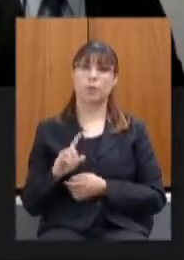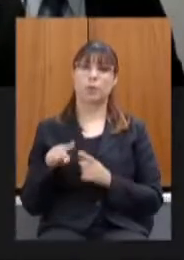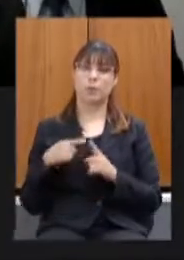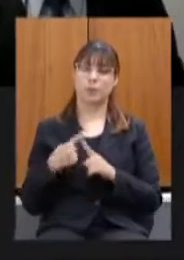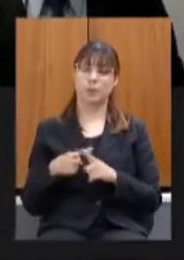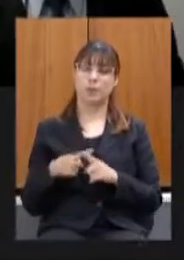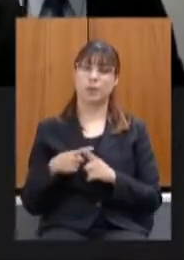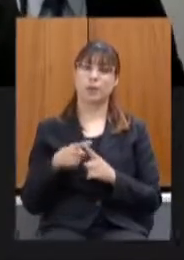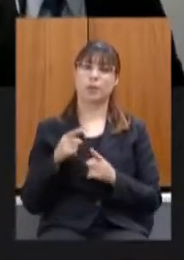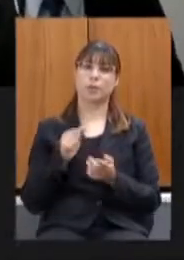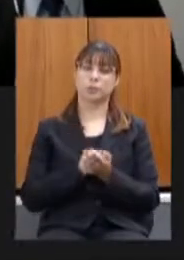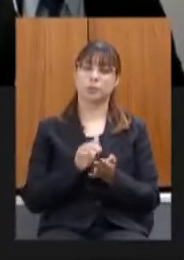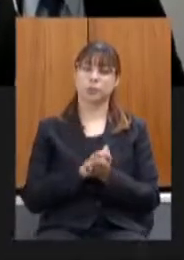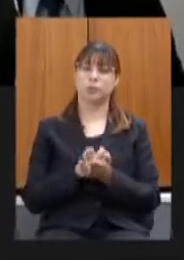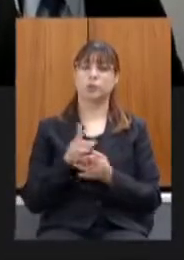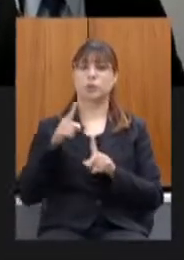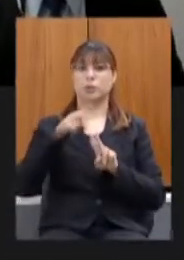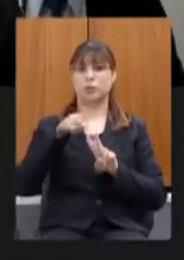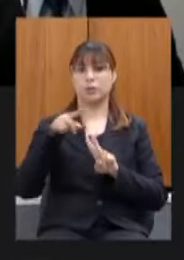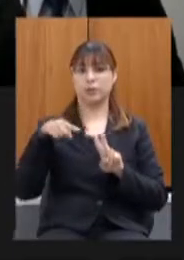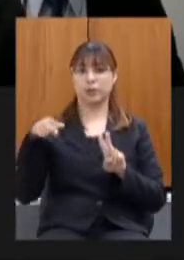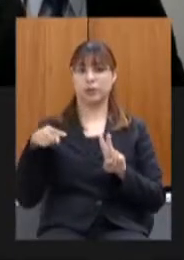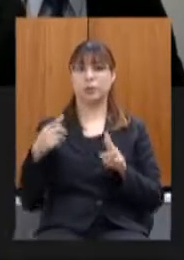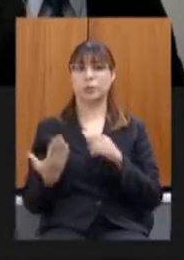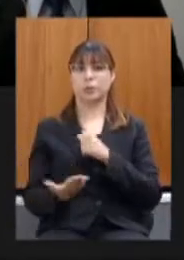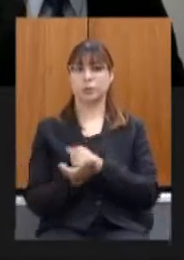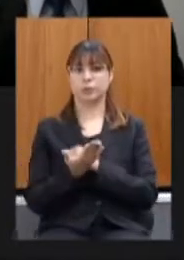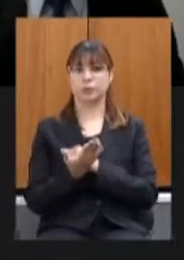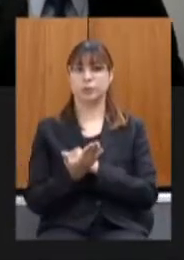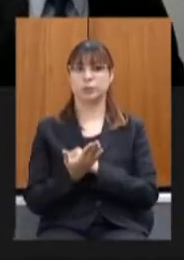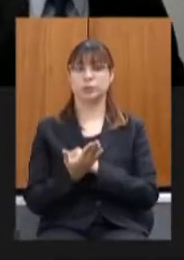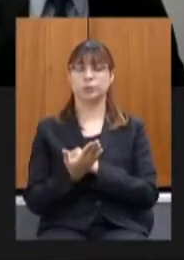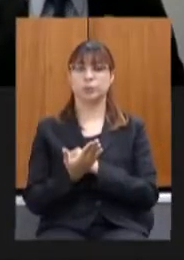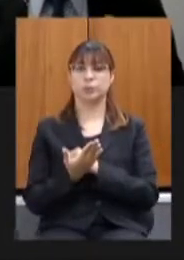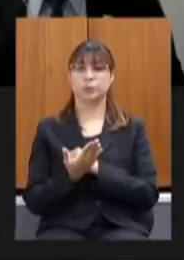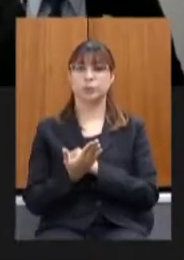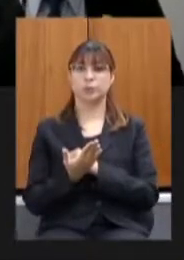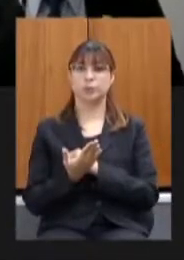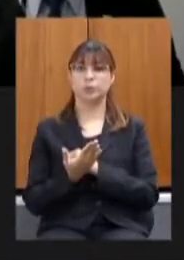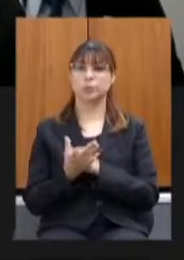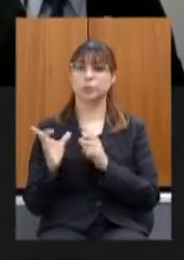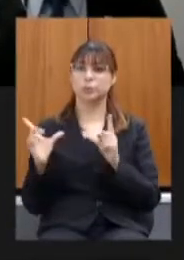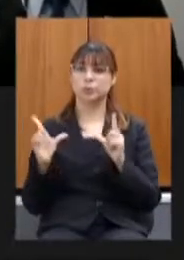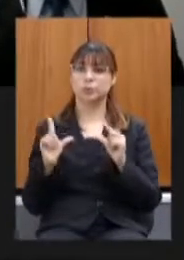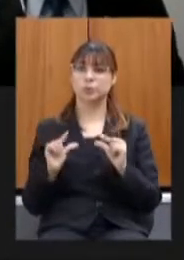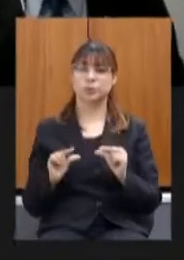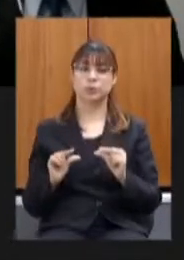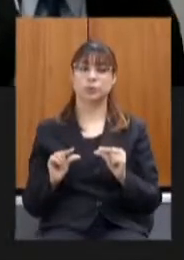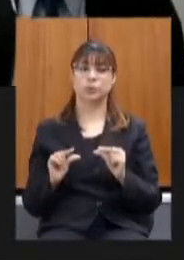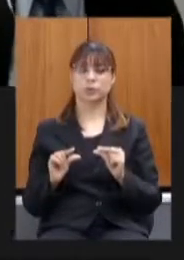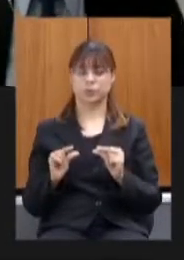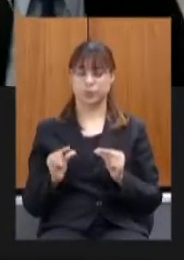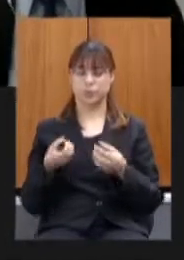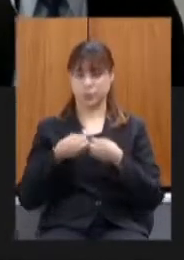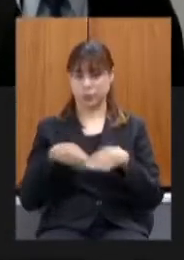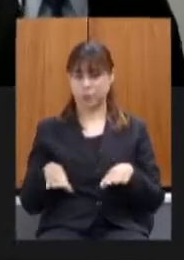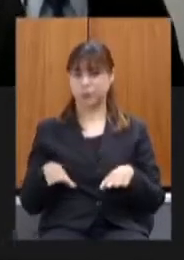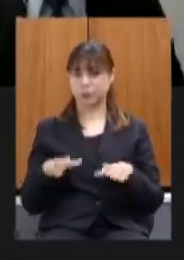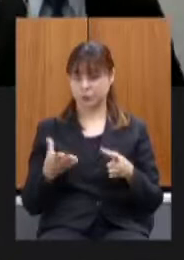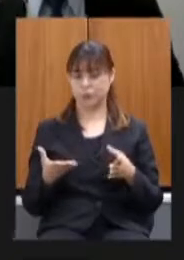multa da VAI que nos ajudou a recompor e a minimizar um pouco o caixa do Estado lembrando que